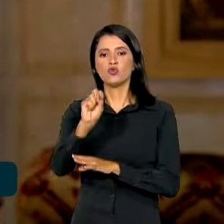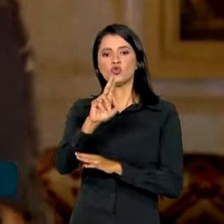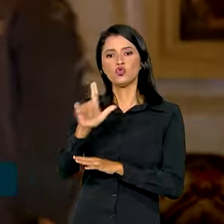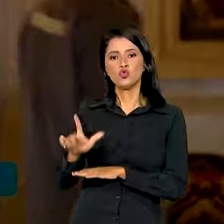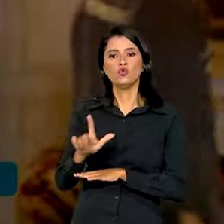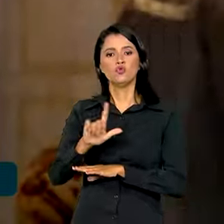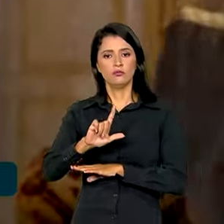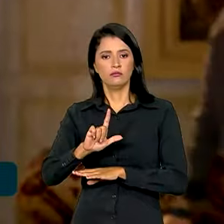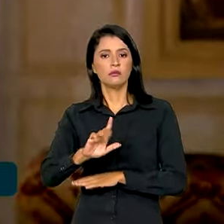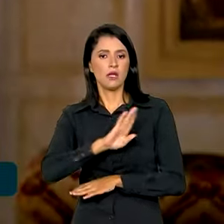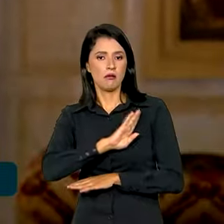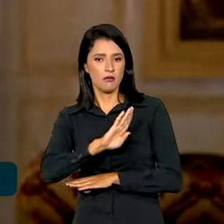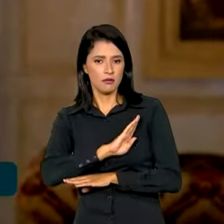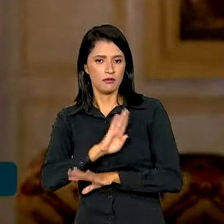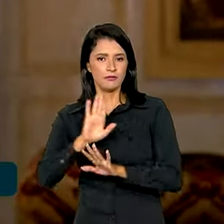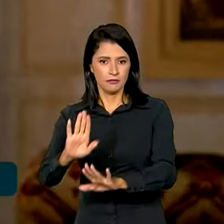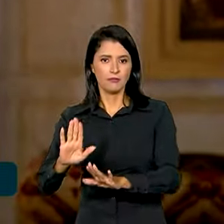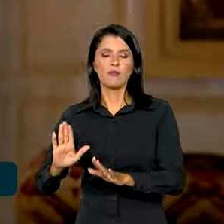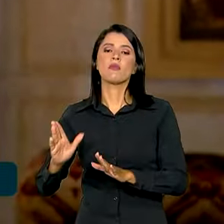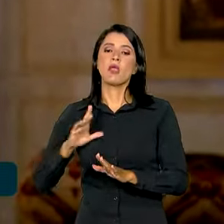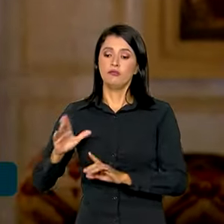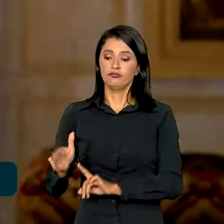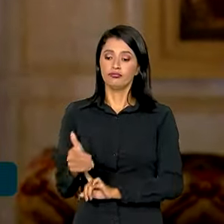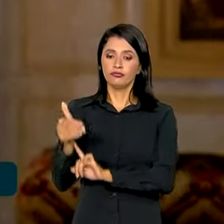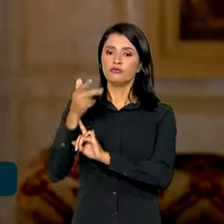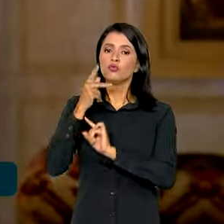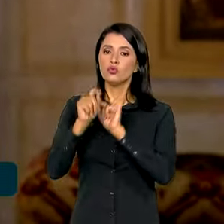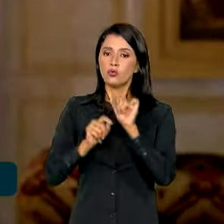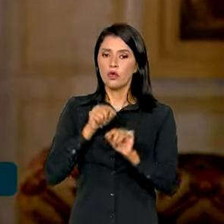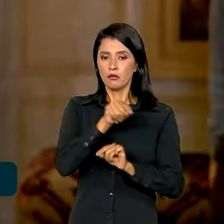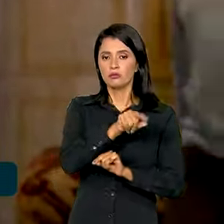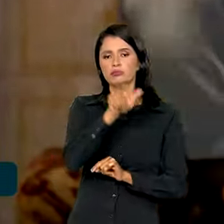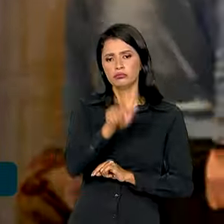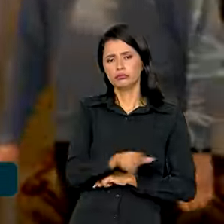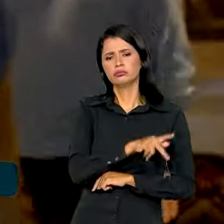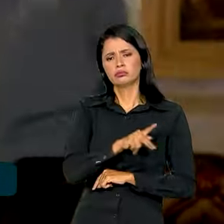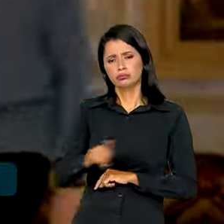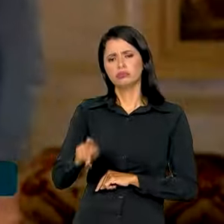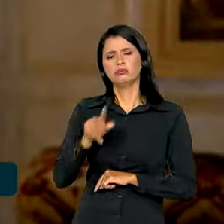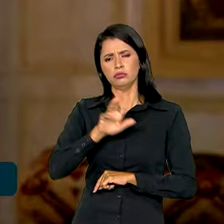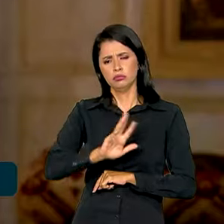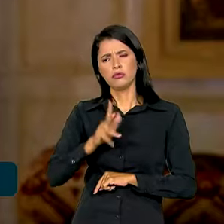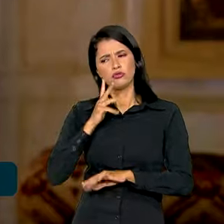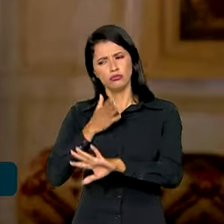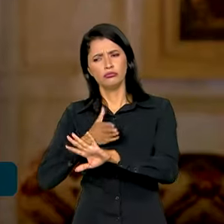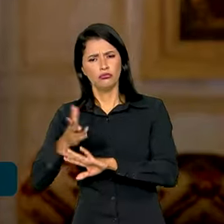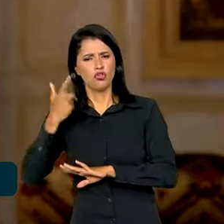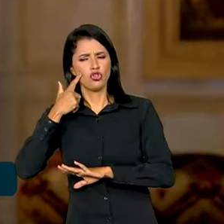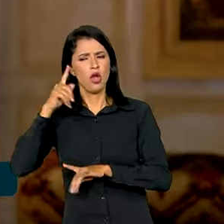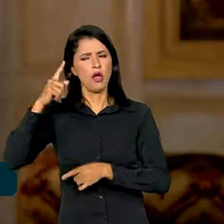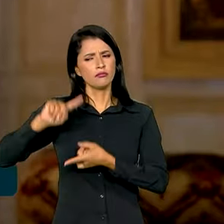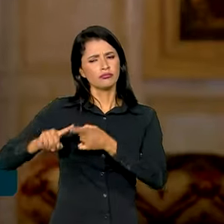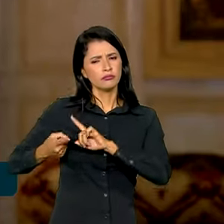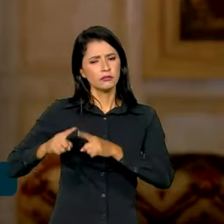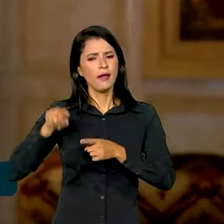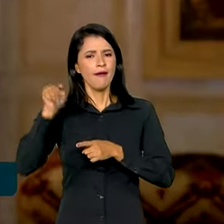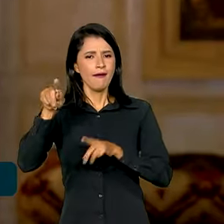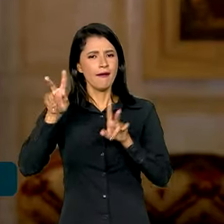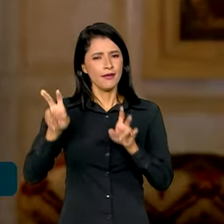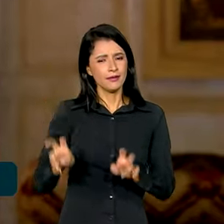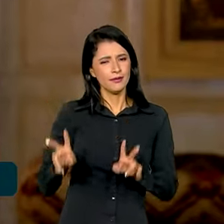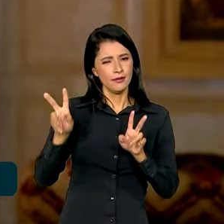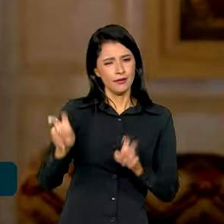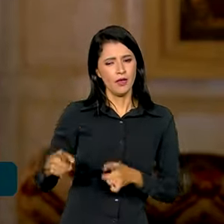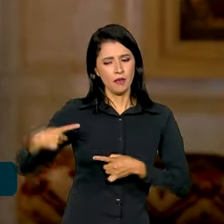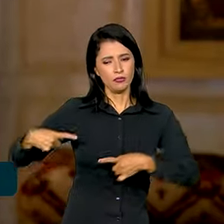Segundo o Itamaraty, o presidente já previa tratar do conflito entre o grupo Hamas e Israel durante a sua viagem